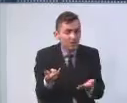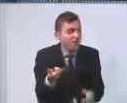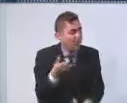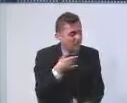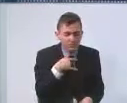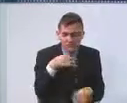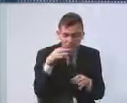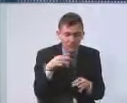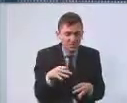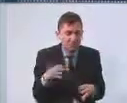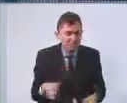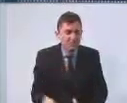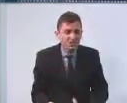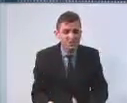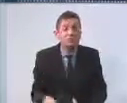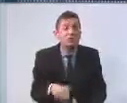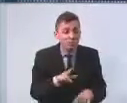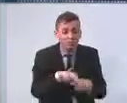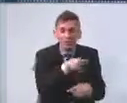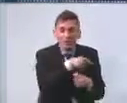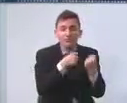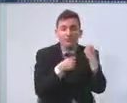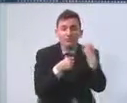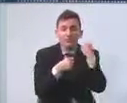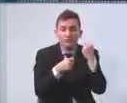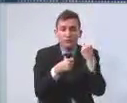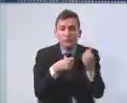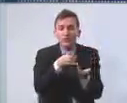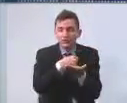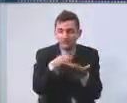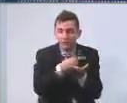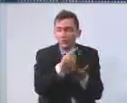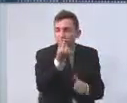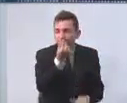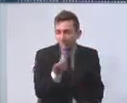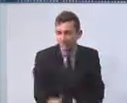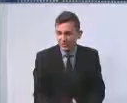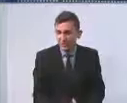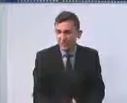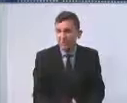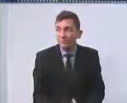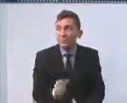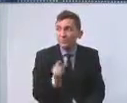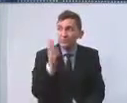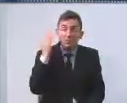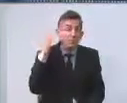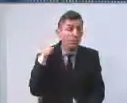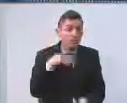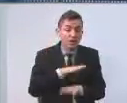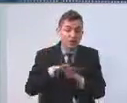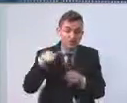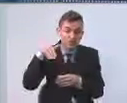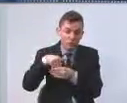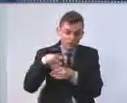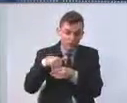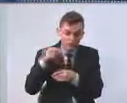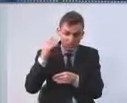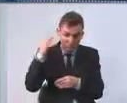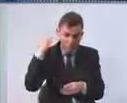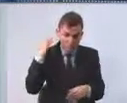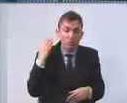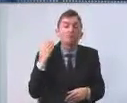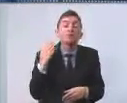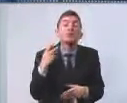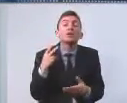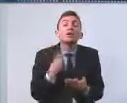dúvida disso. Por causa da força. Por causa da força. Nós acabamos de sair de um processo eleitoral no qual